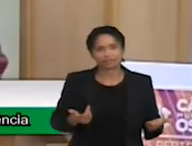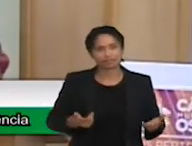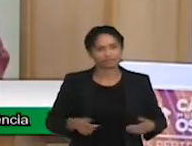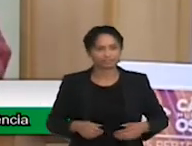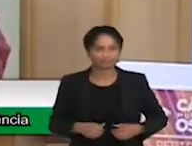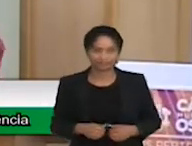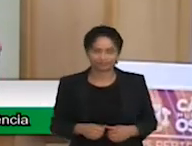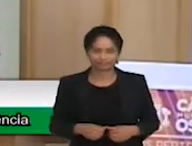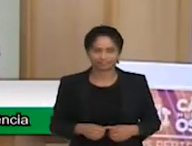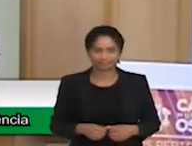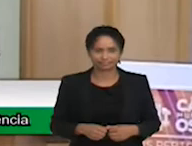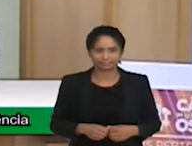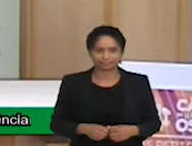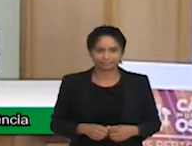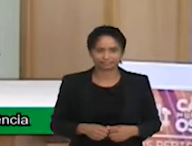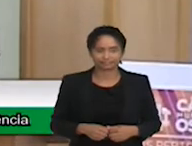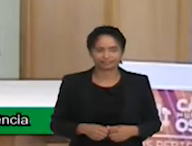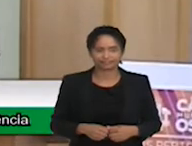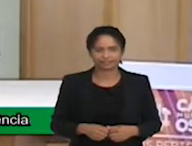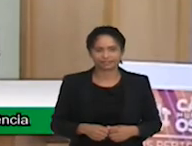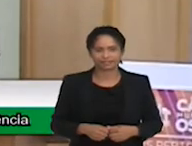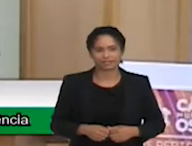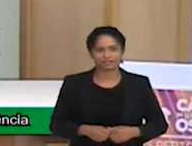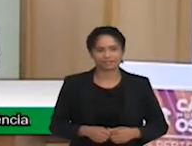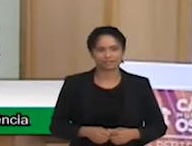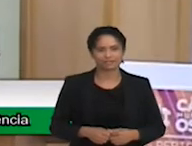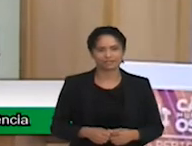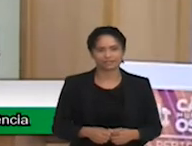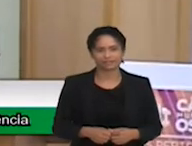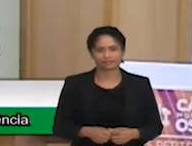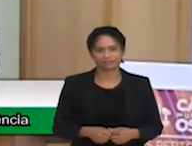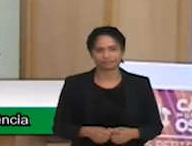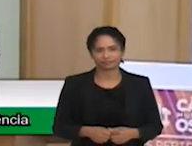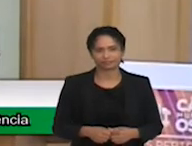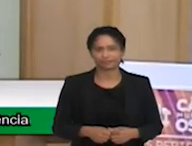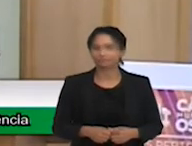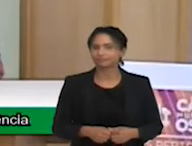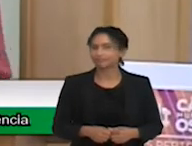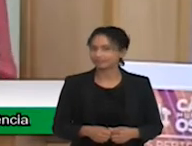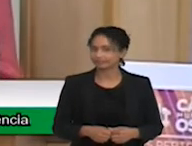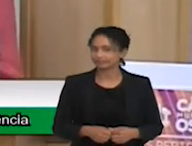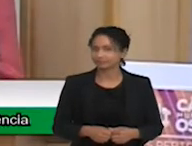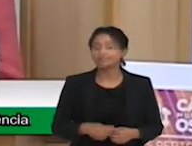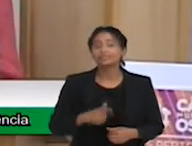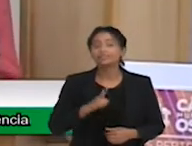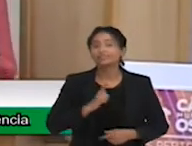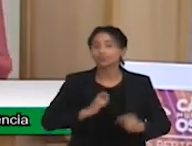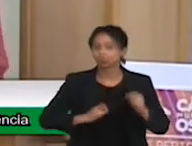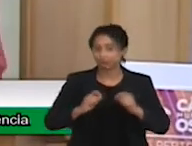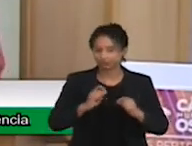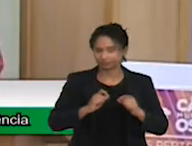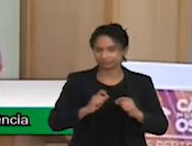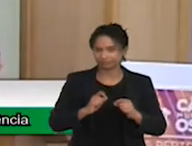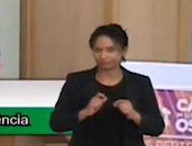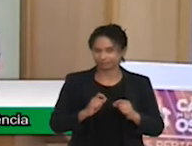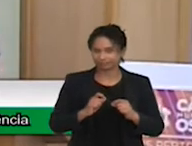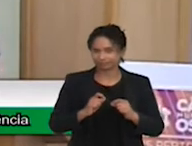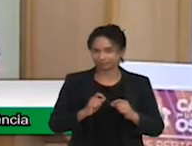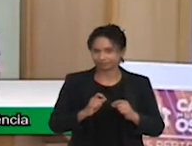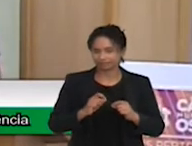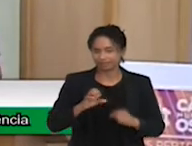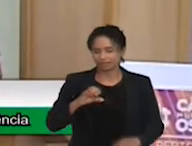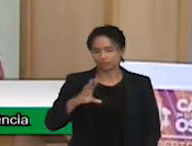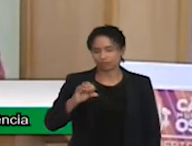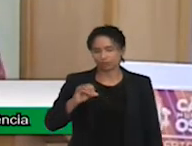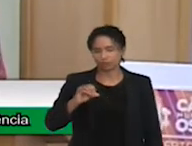demais. Eu anotei aqui também. Nós temos o ecoterapia e hidroterapia